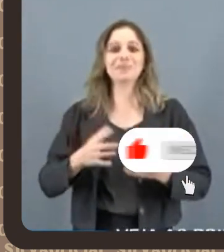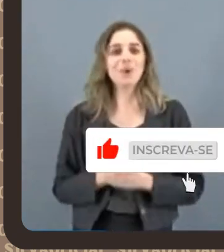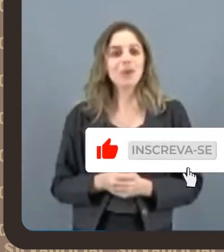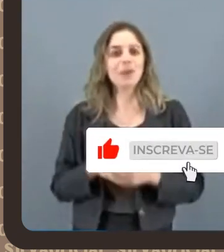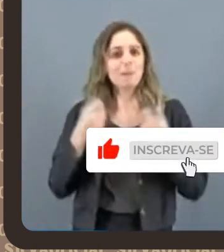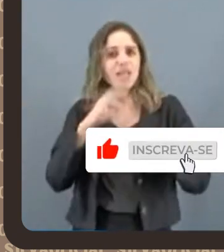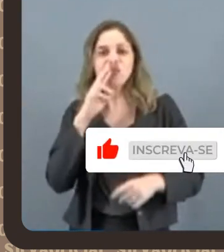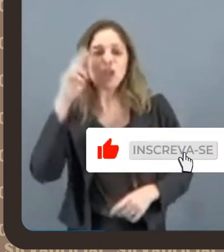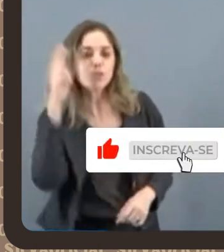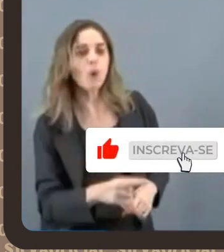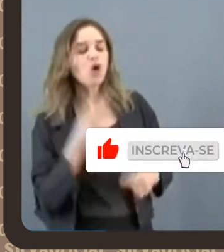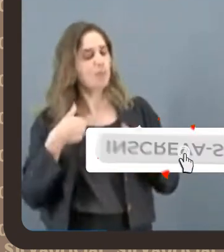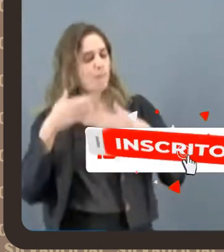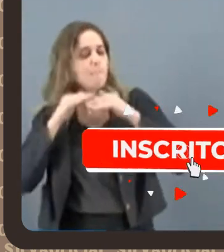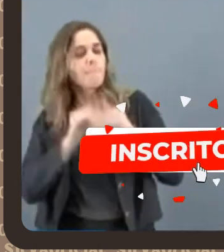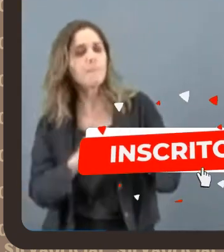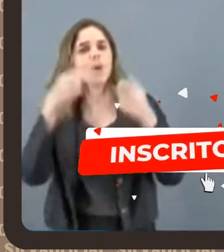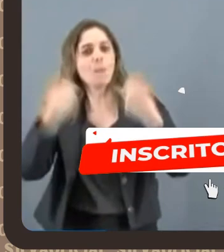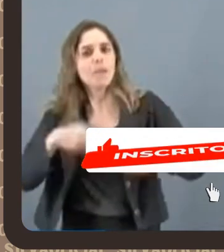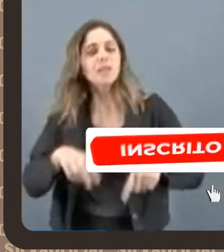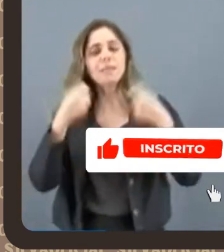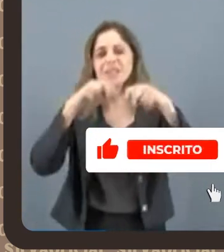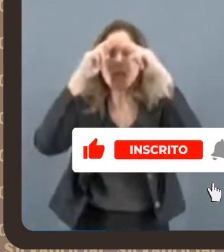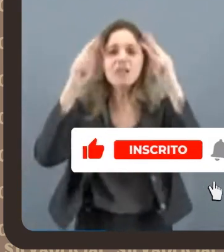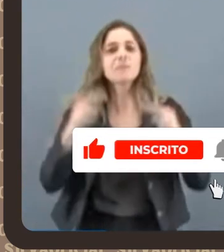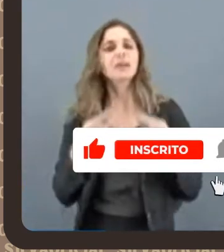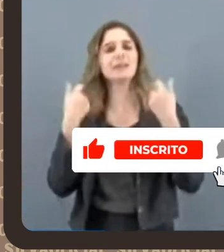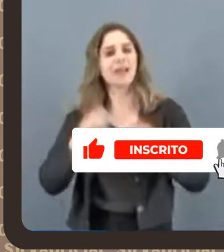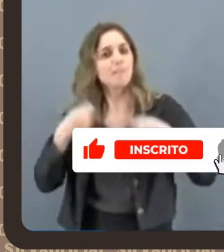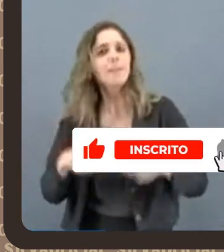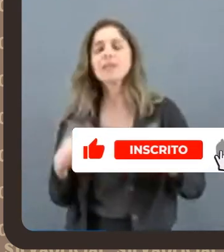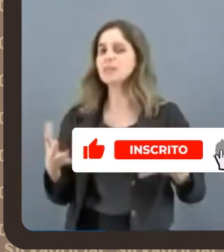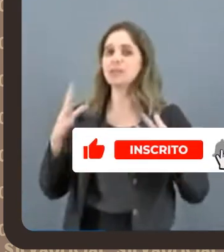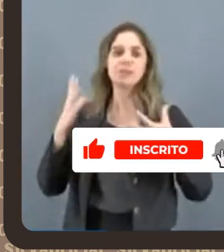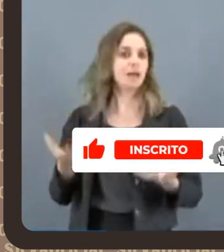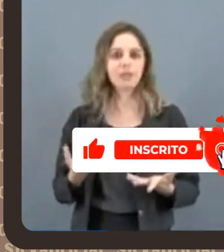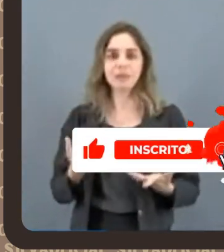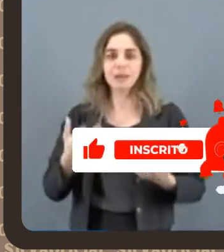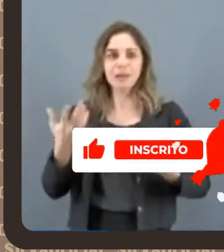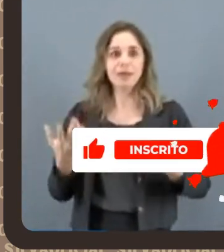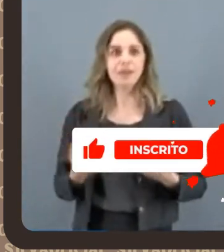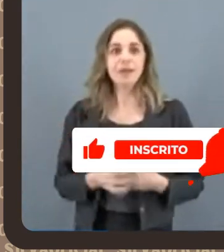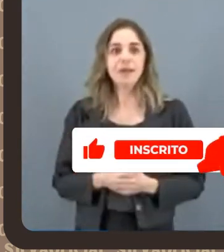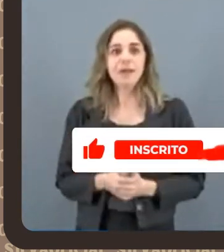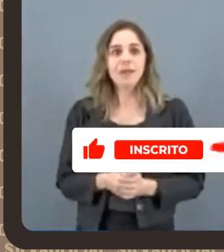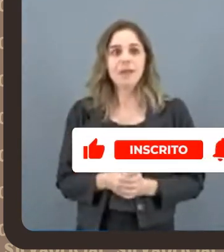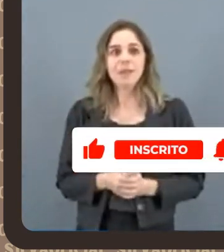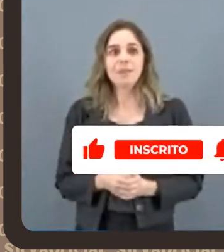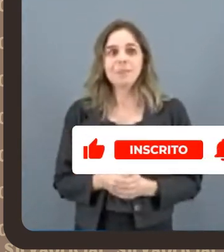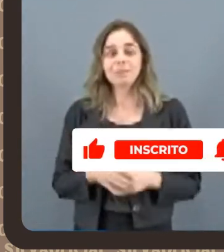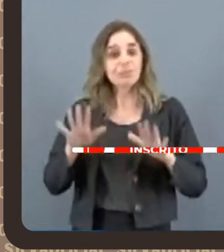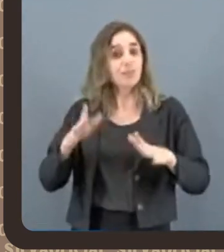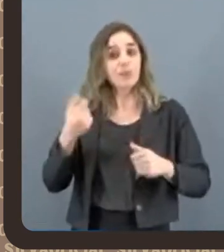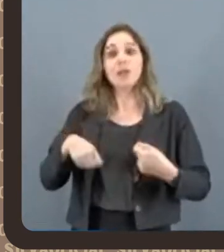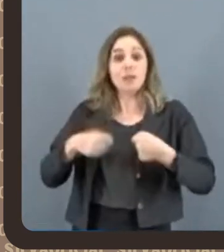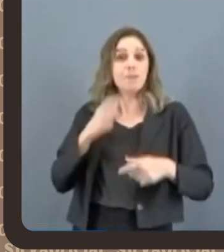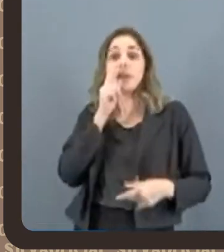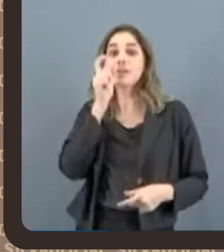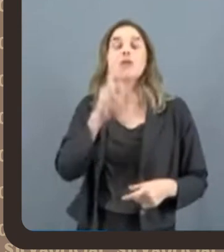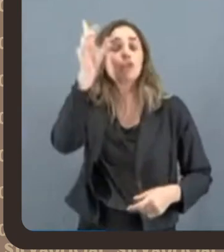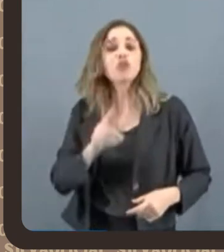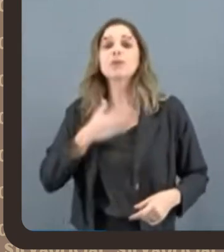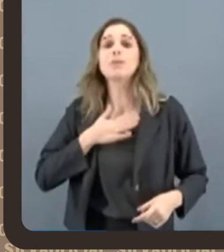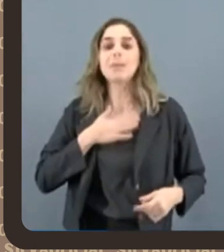resposta. Moleque precisa de respeito. que respeitar a sua deputada. Eu peço que a gente... Nesses termos eu não vou dar direito a mim, não.